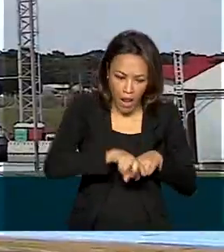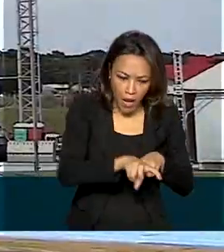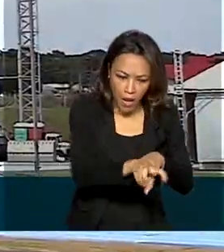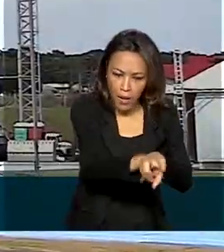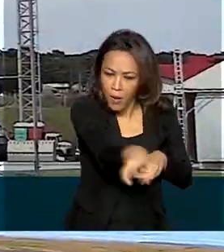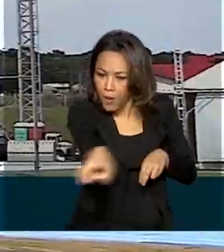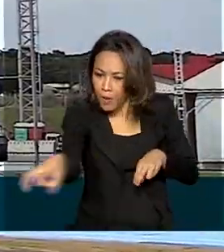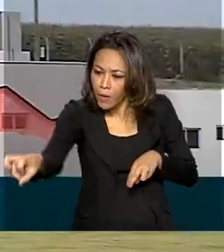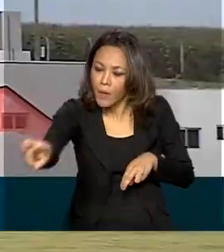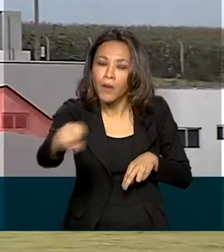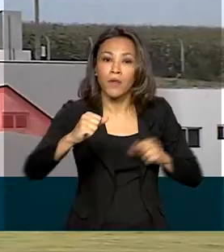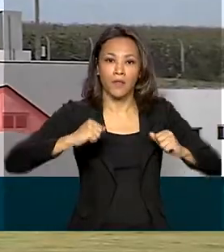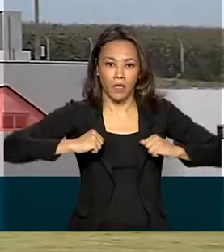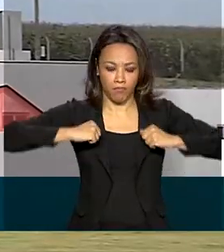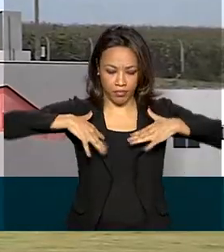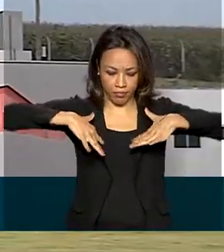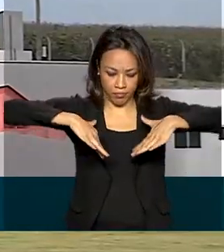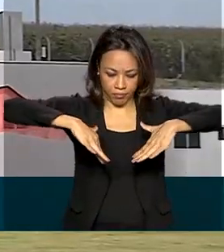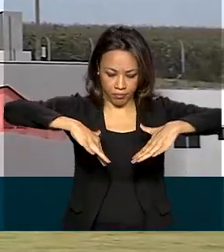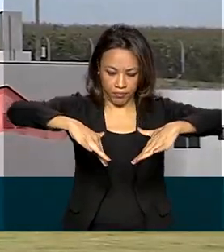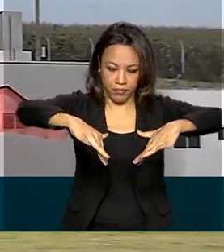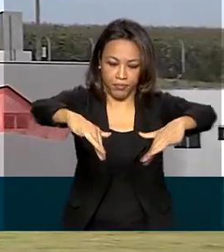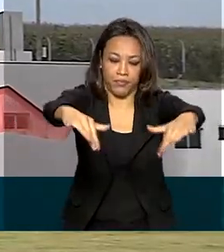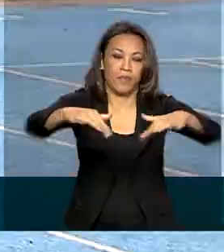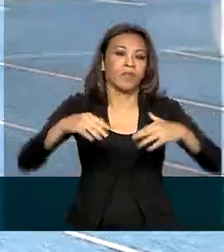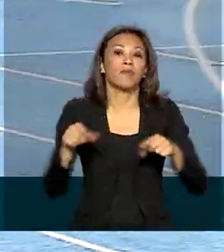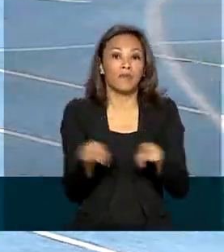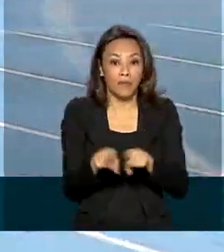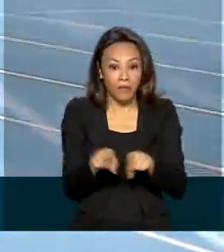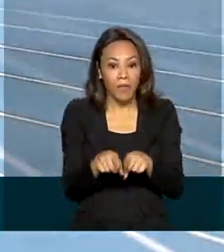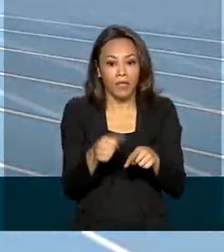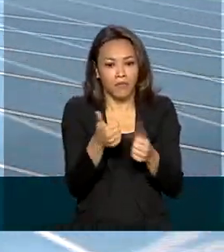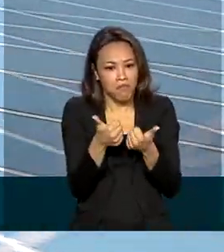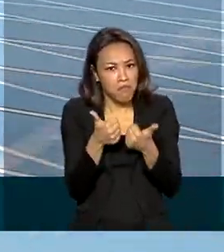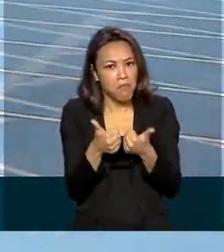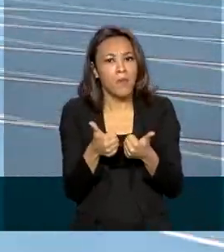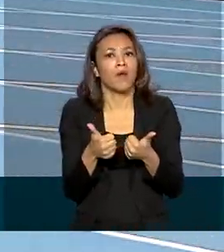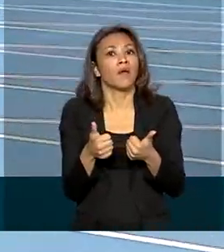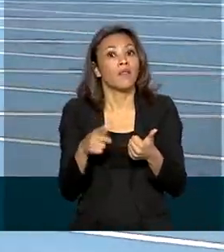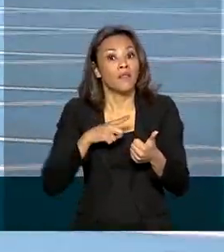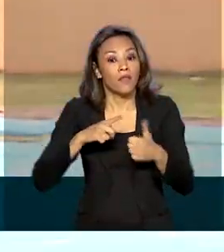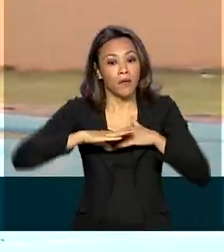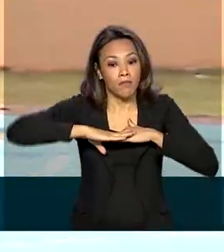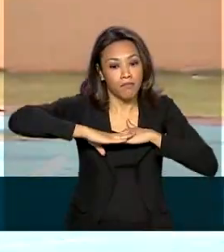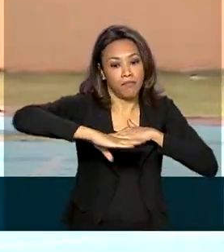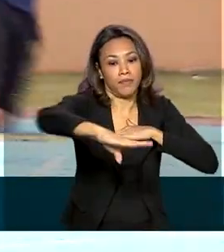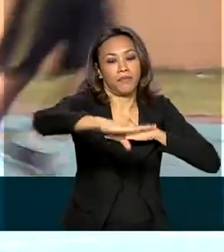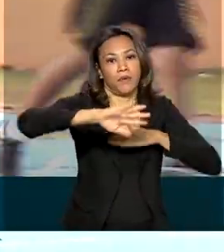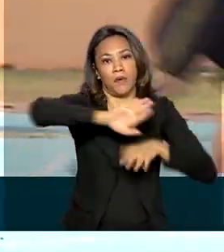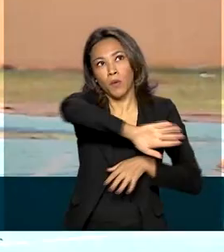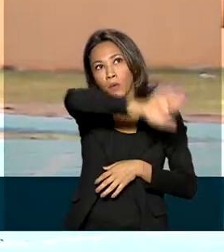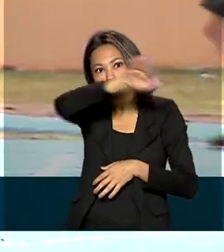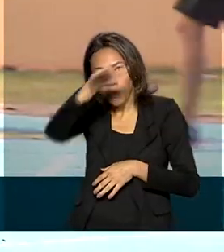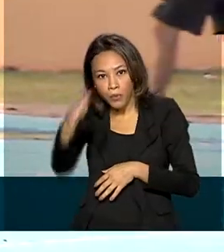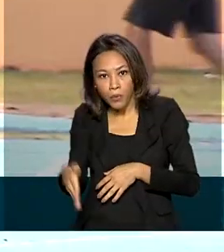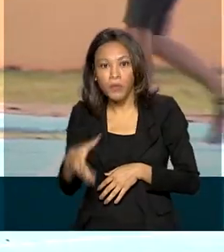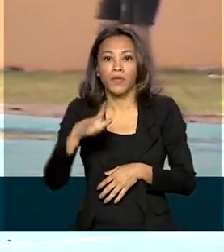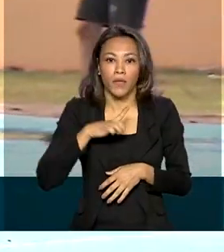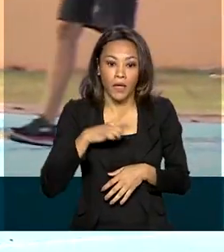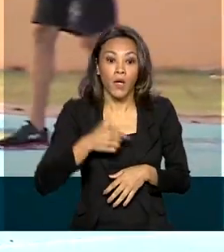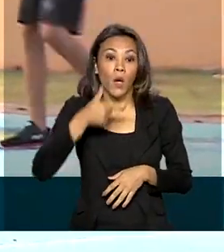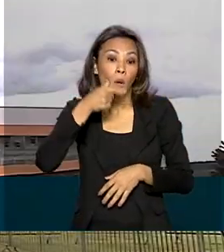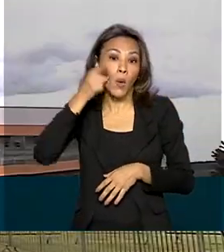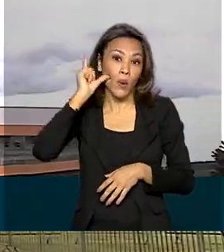alojamento, pista de atletismo completa e emborrachada e também pista coberta. Ontem, a ex